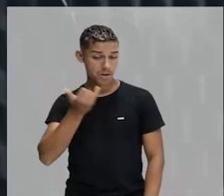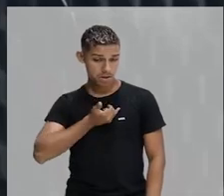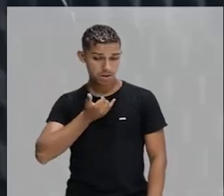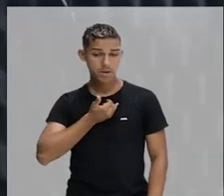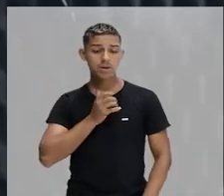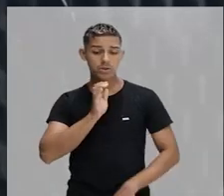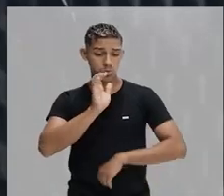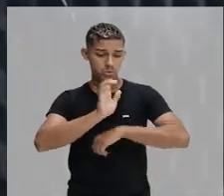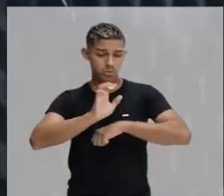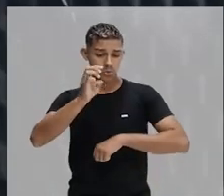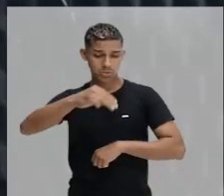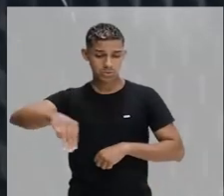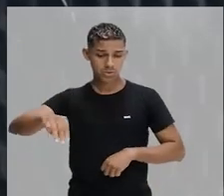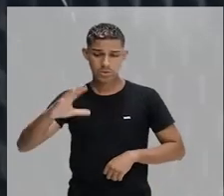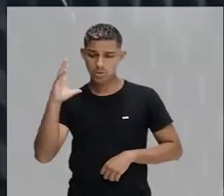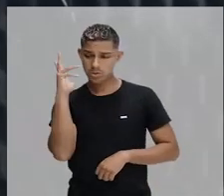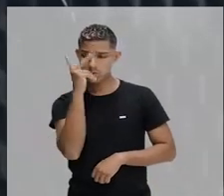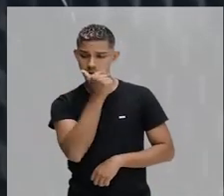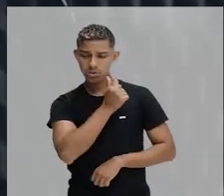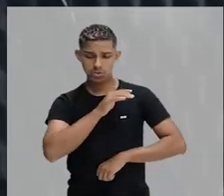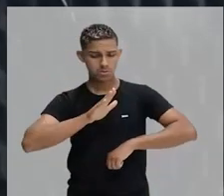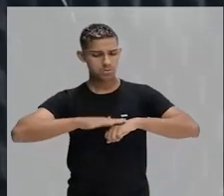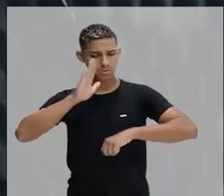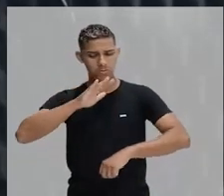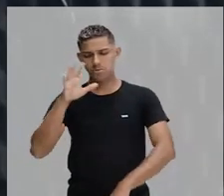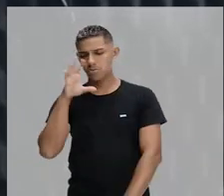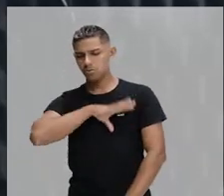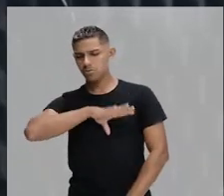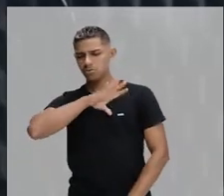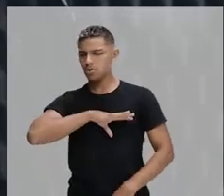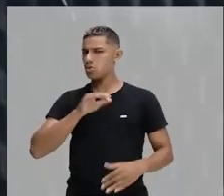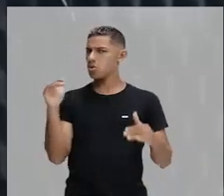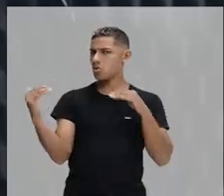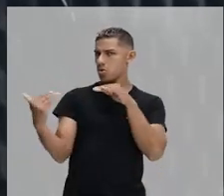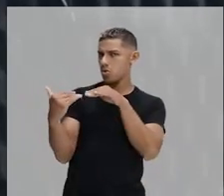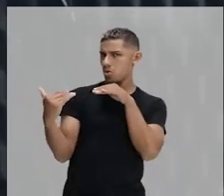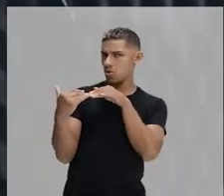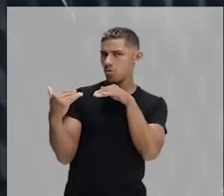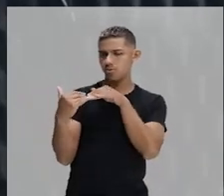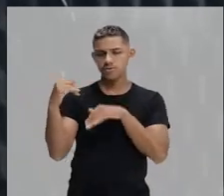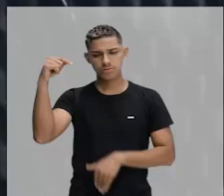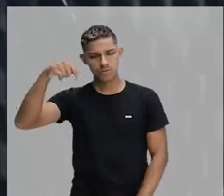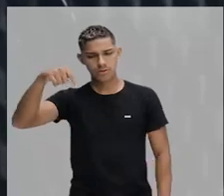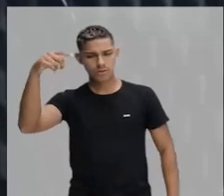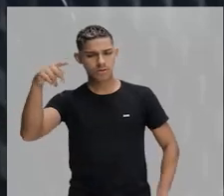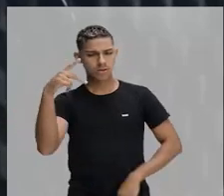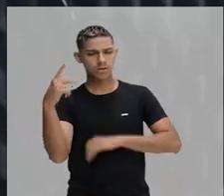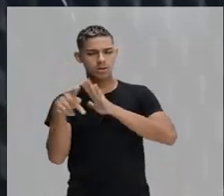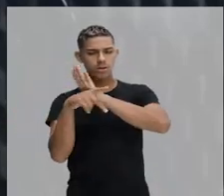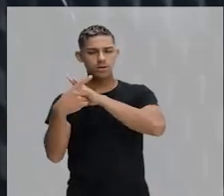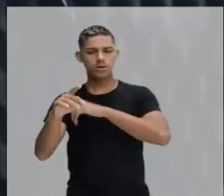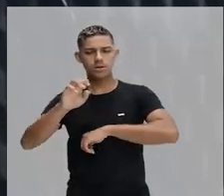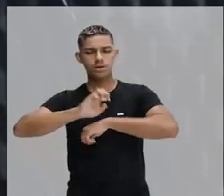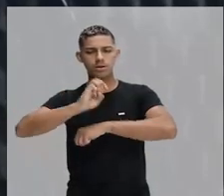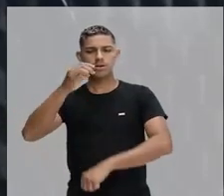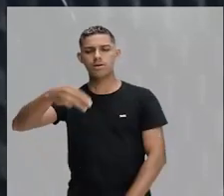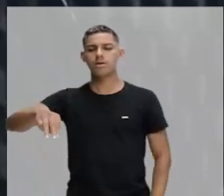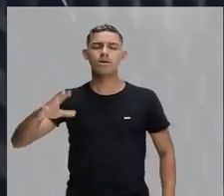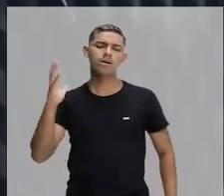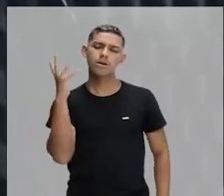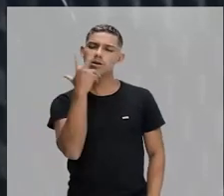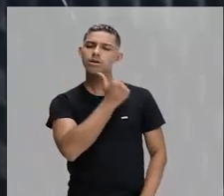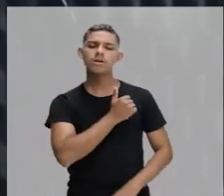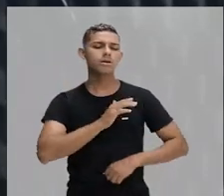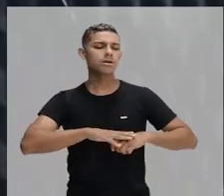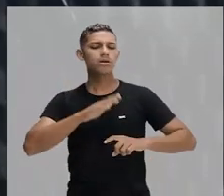português do Maranhão? E aí vocês concordam ou não com essa afirmação? Que o melhor português que nós temos é o português do Maranhão. Mas por que surgiu